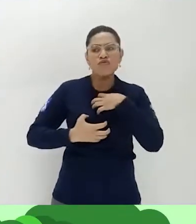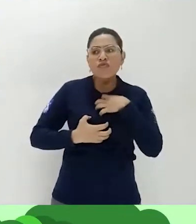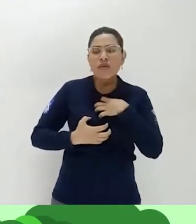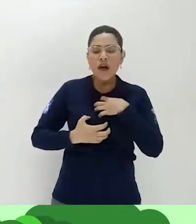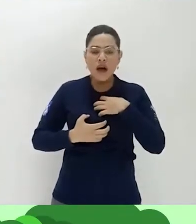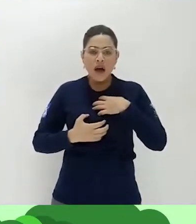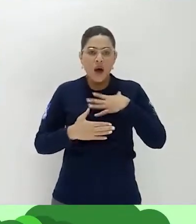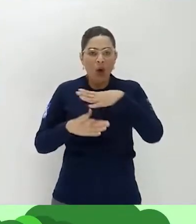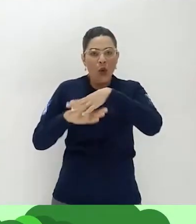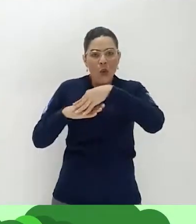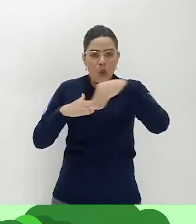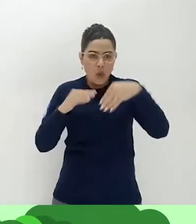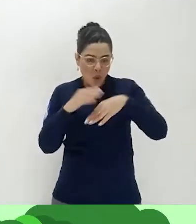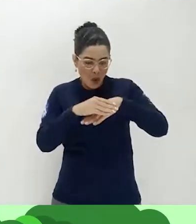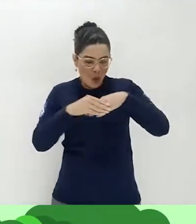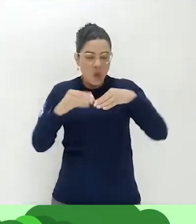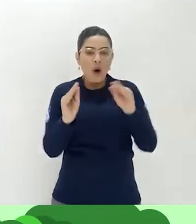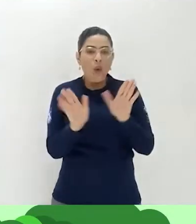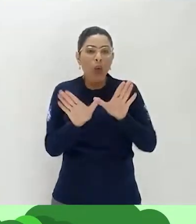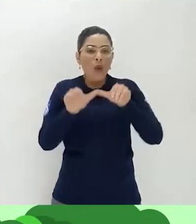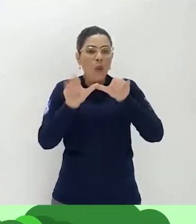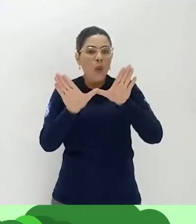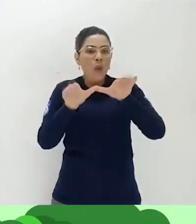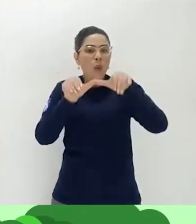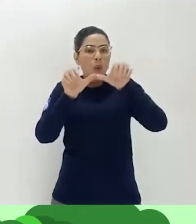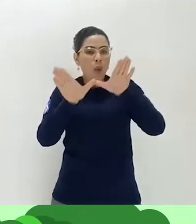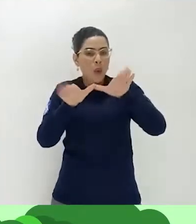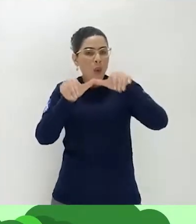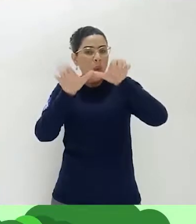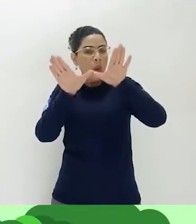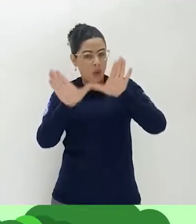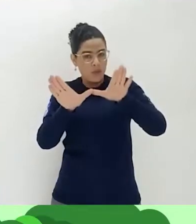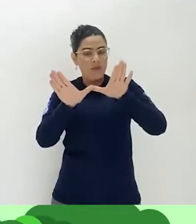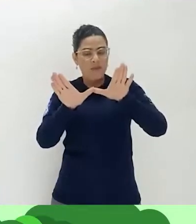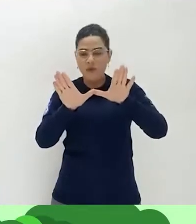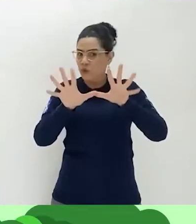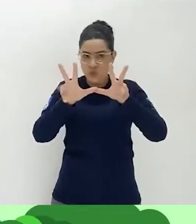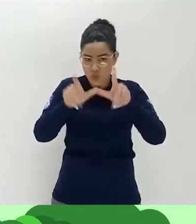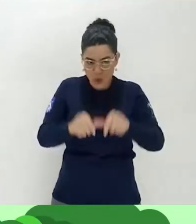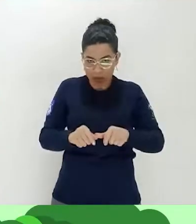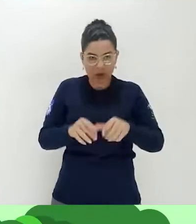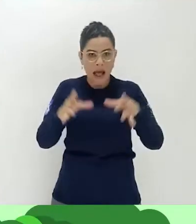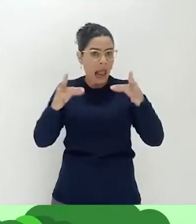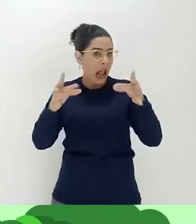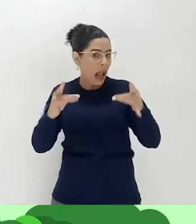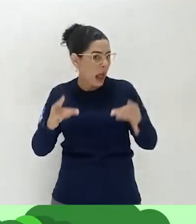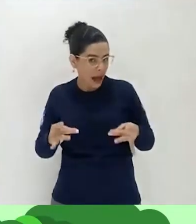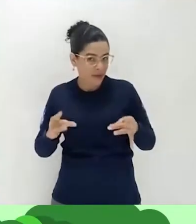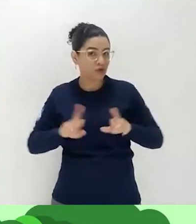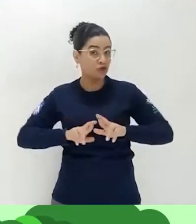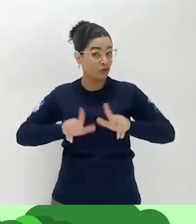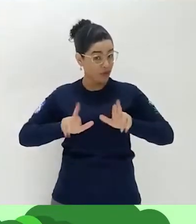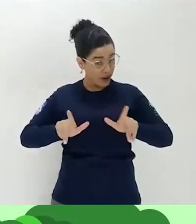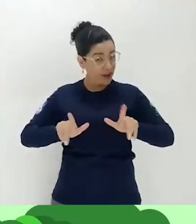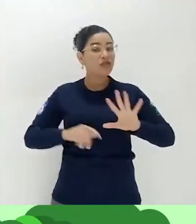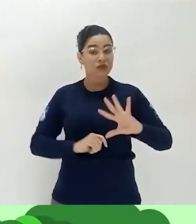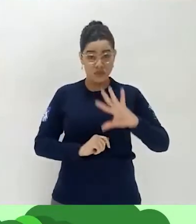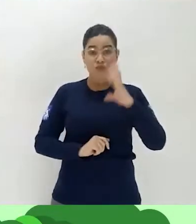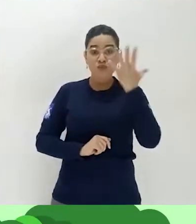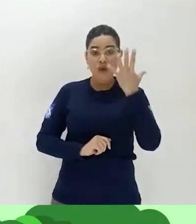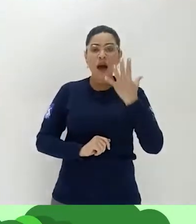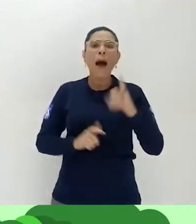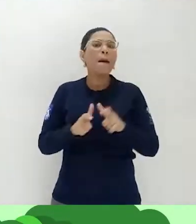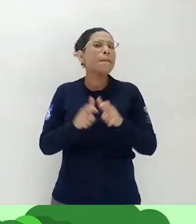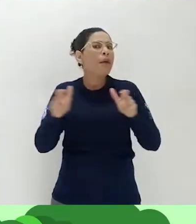de asas ou penas. Mas nem todos têm essa característica, tá bom? Todos eles botam